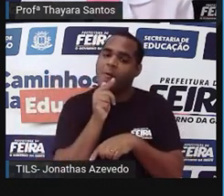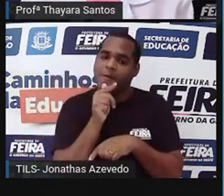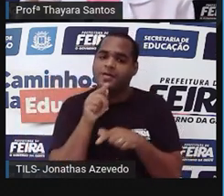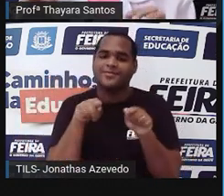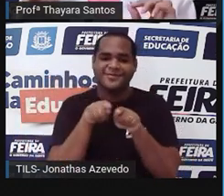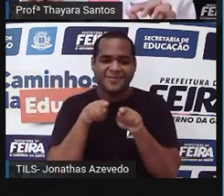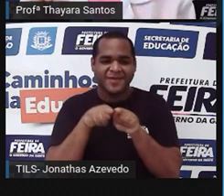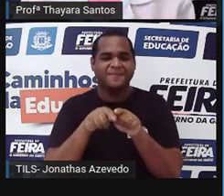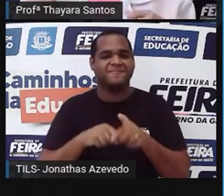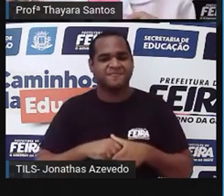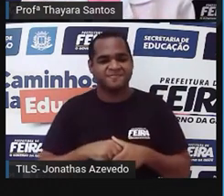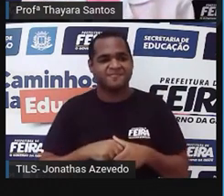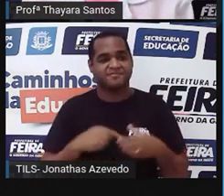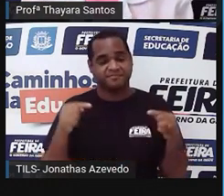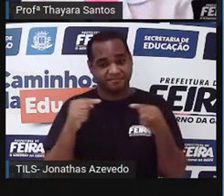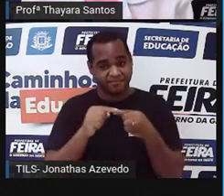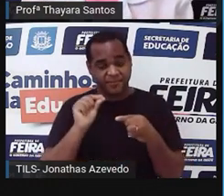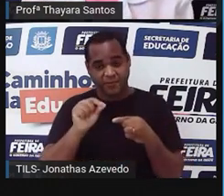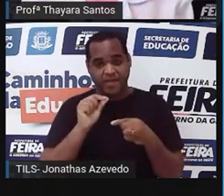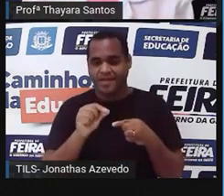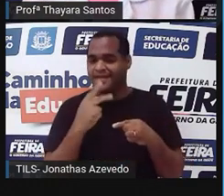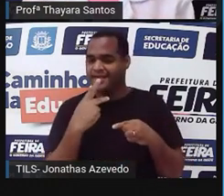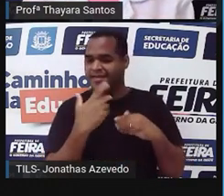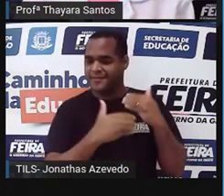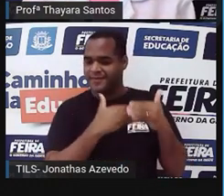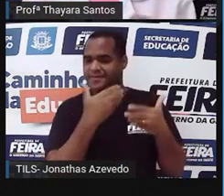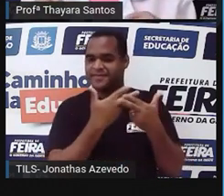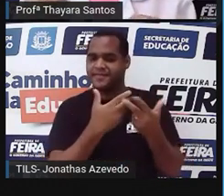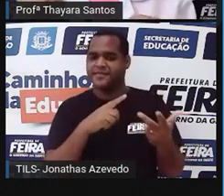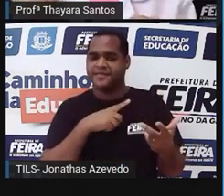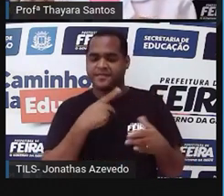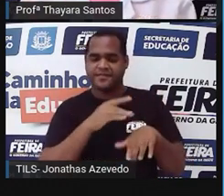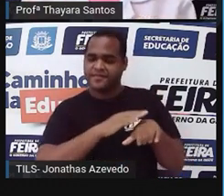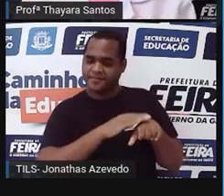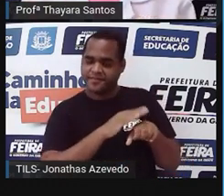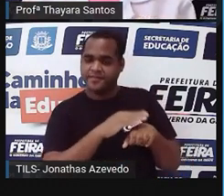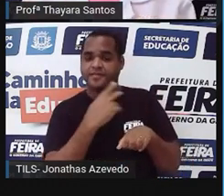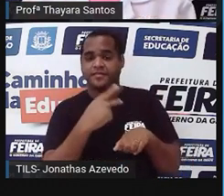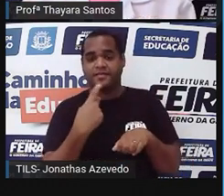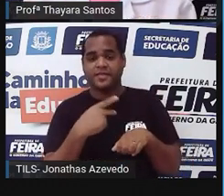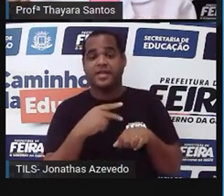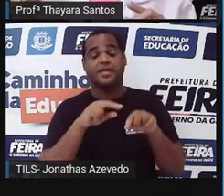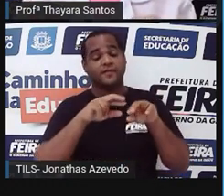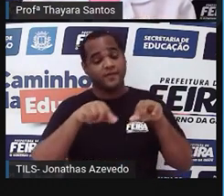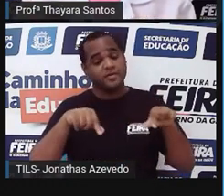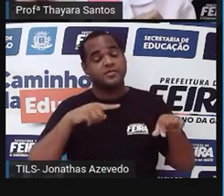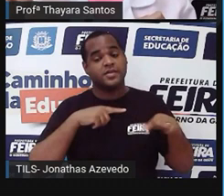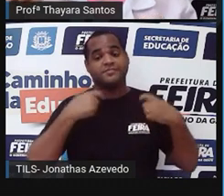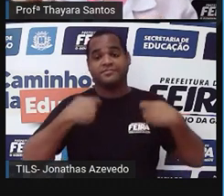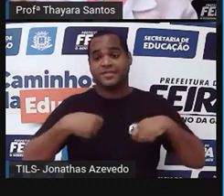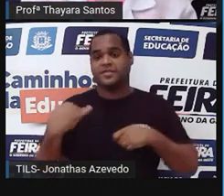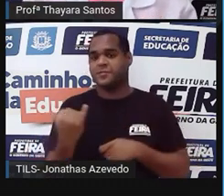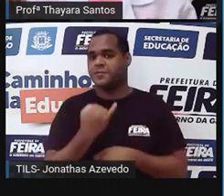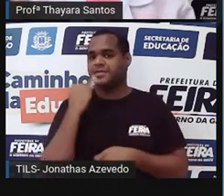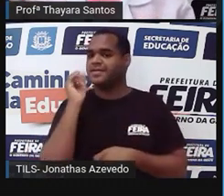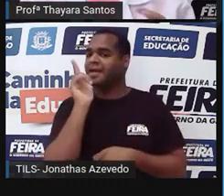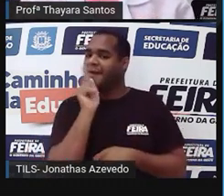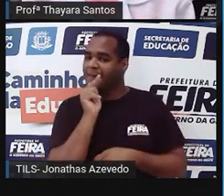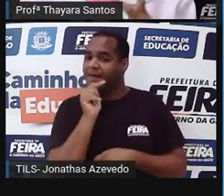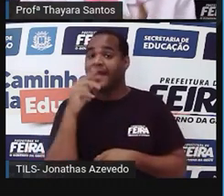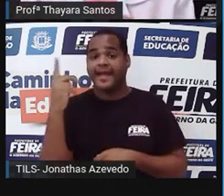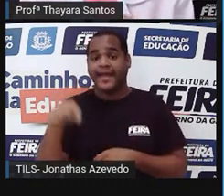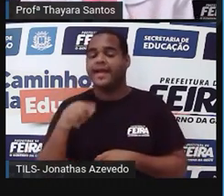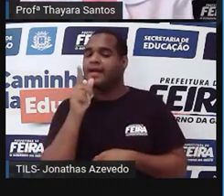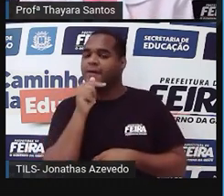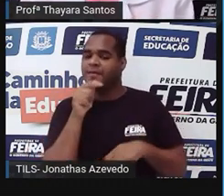tem a ver com o modo de reprodução delas, né? Então, essas plantinhas aí, elas precisam da água. A água é a água que